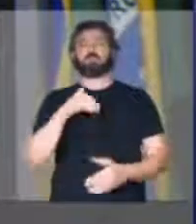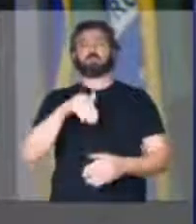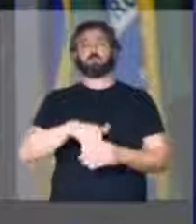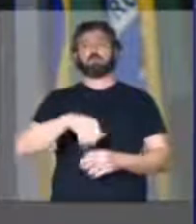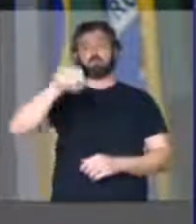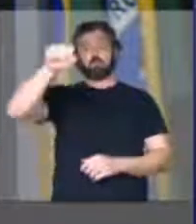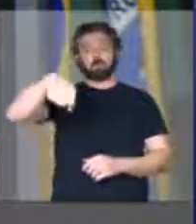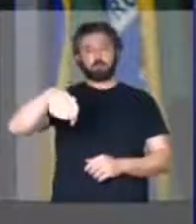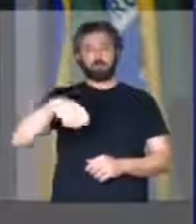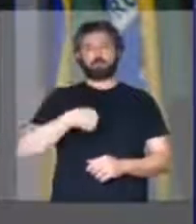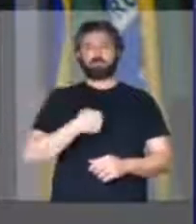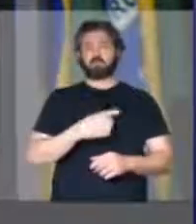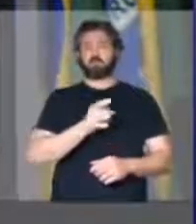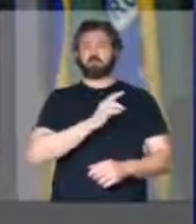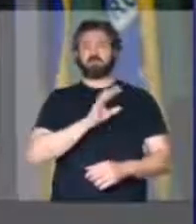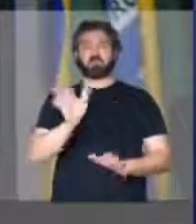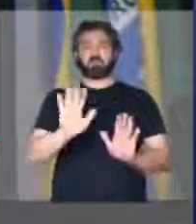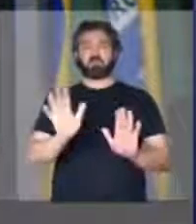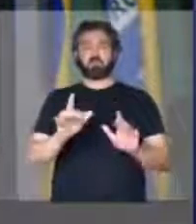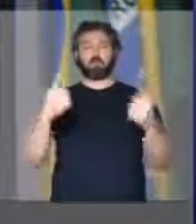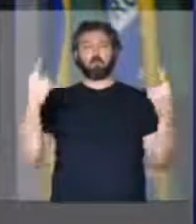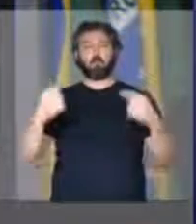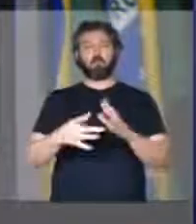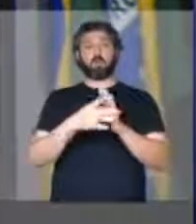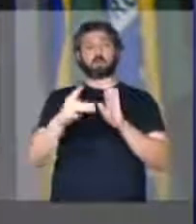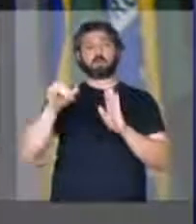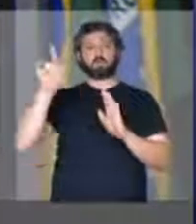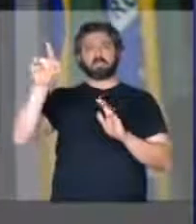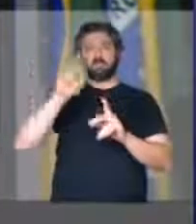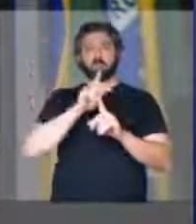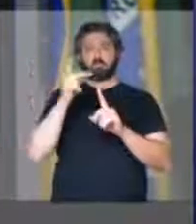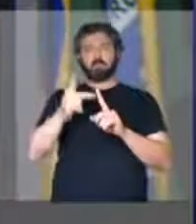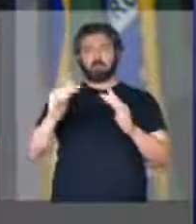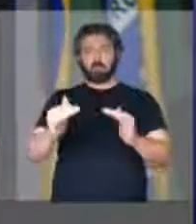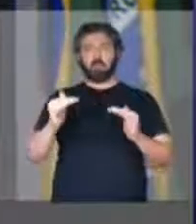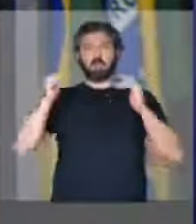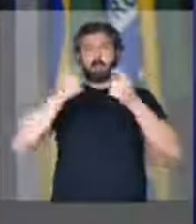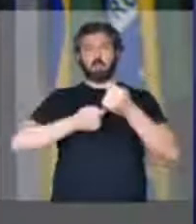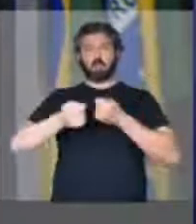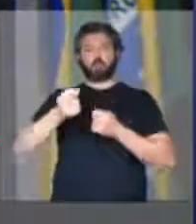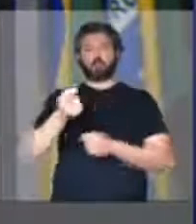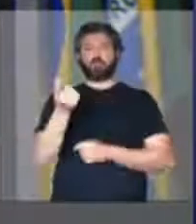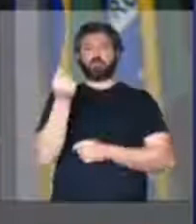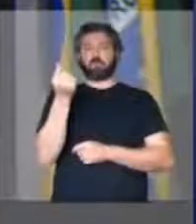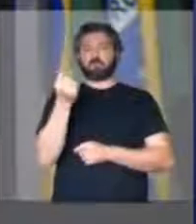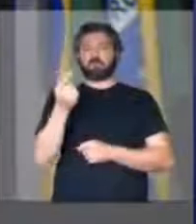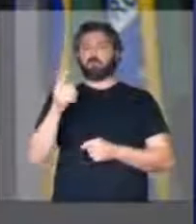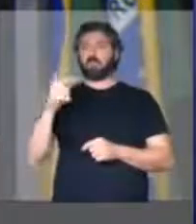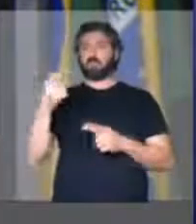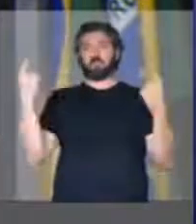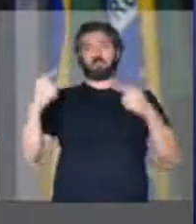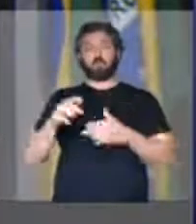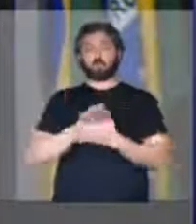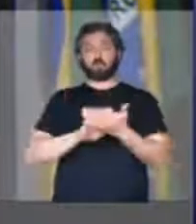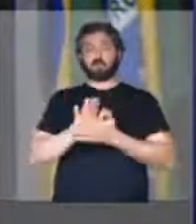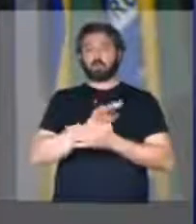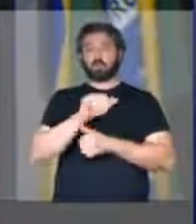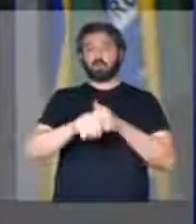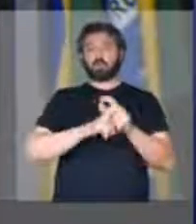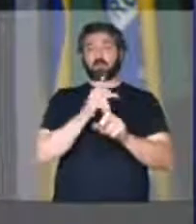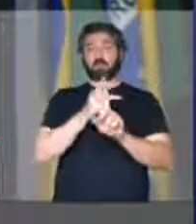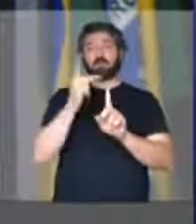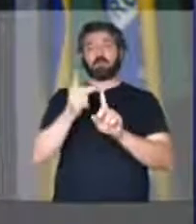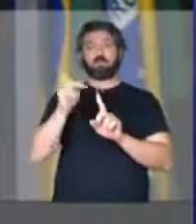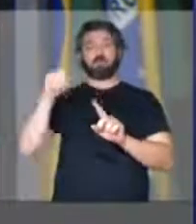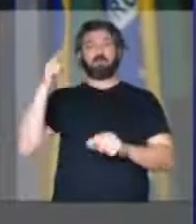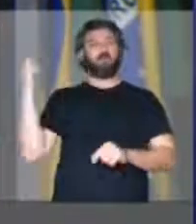voto sim, sem nenhum destaque à reforma da Previdência. A austeridade fiscal não tem contraindicação, e a reforma tem que ser